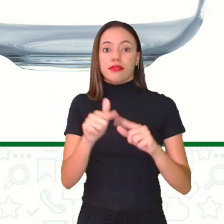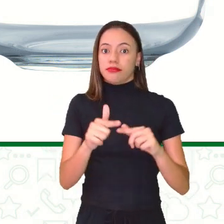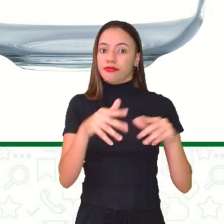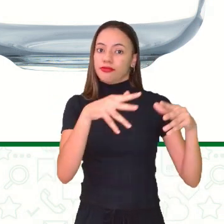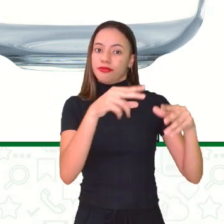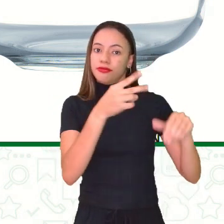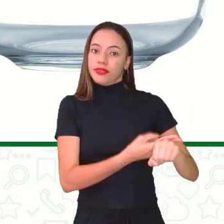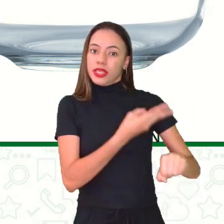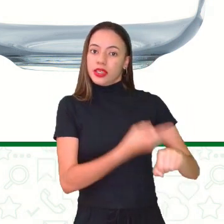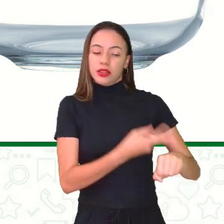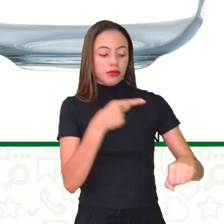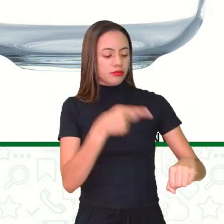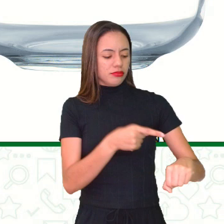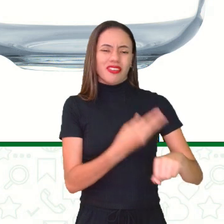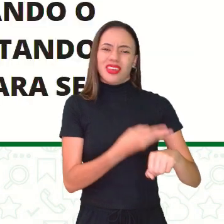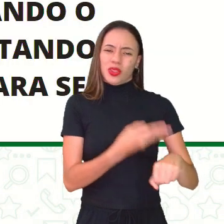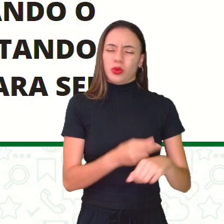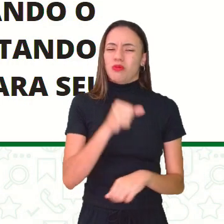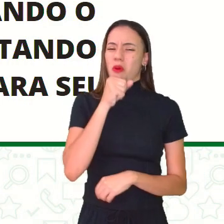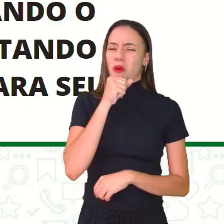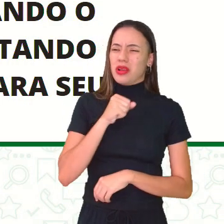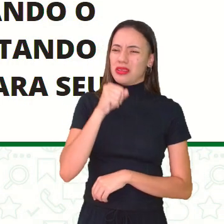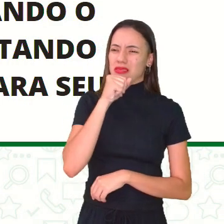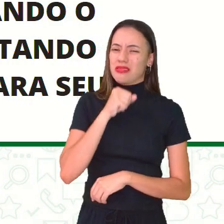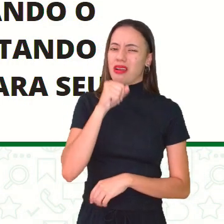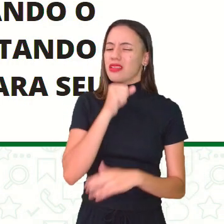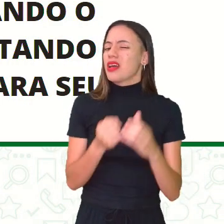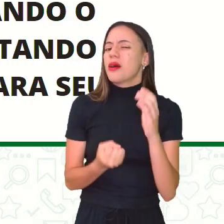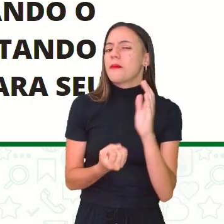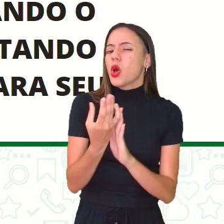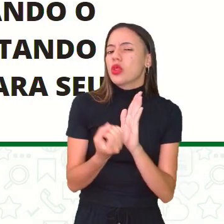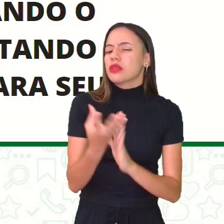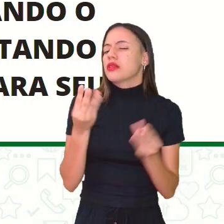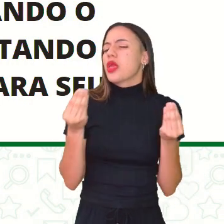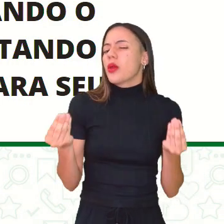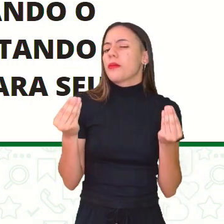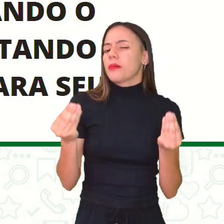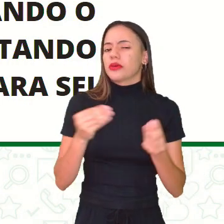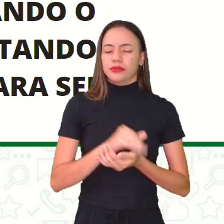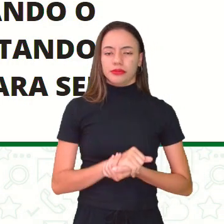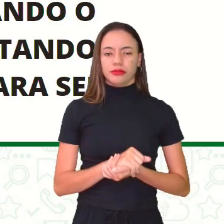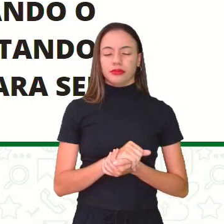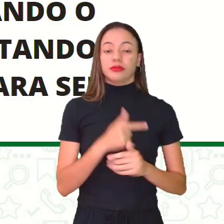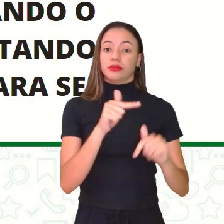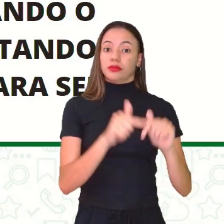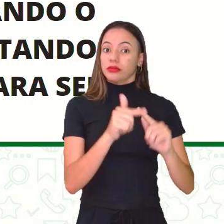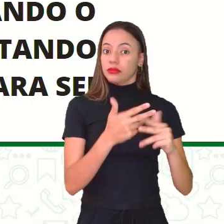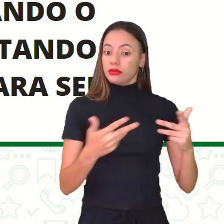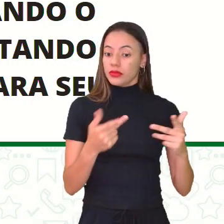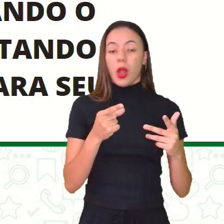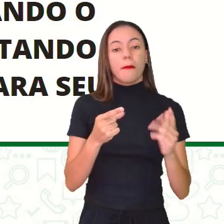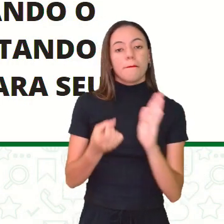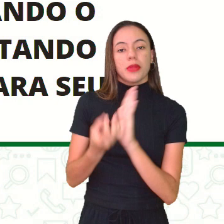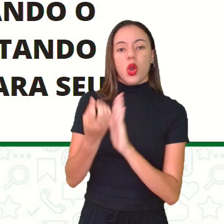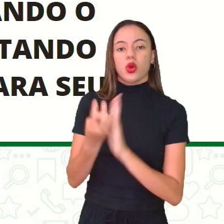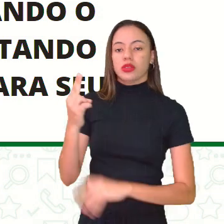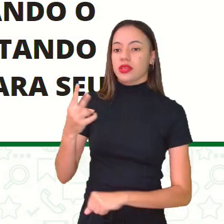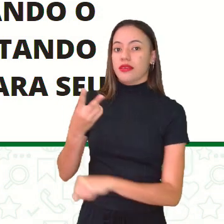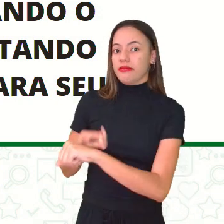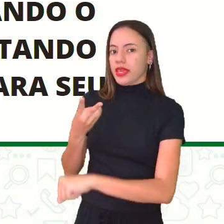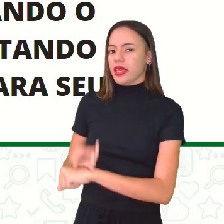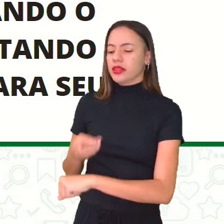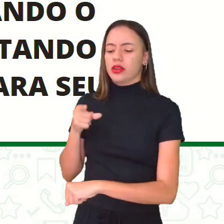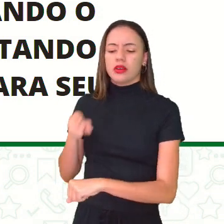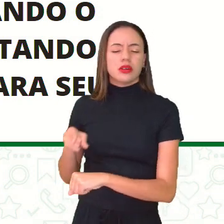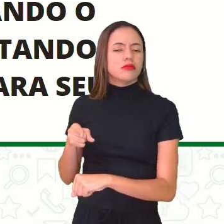feito muito antigo, foi feito de que forma? A matéria-prima do vidro, dos materiais feitos de